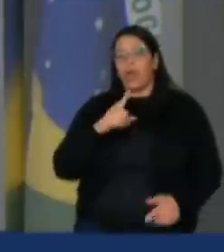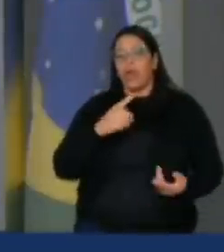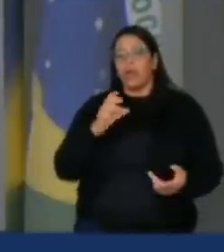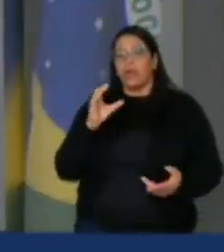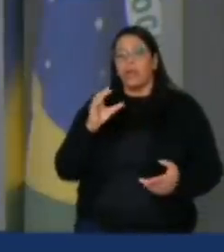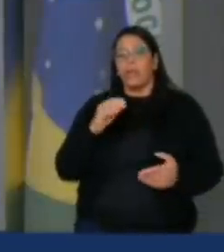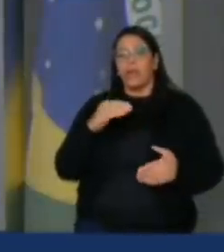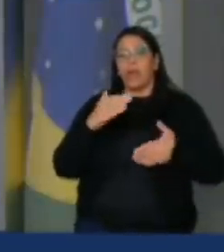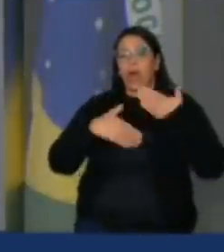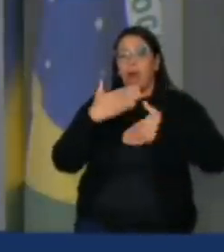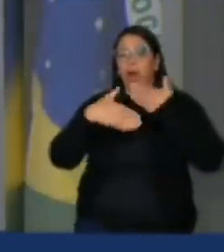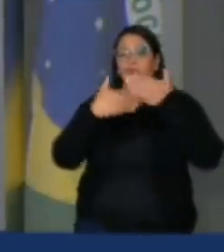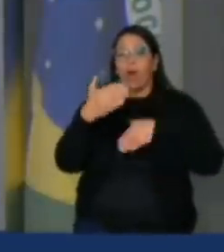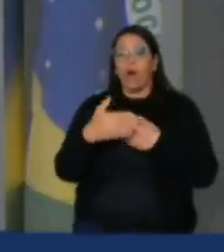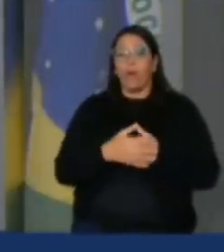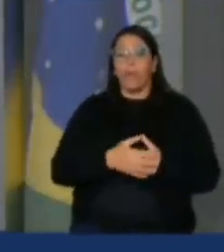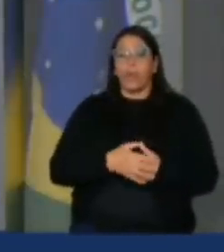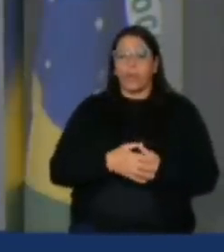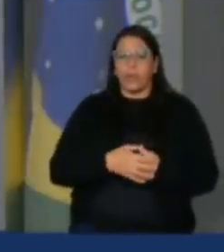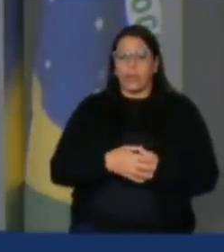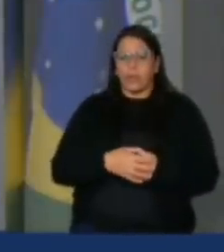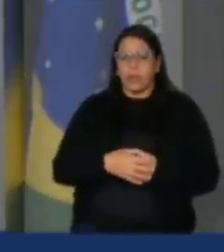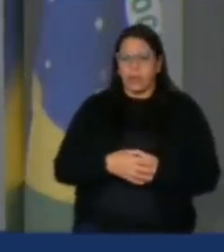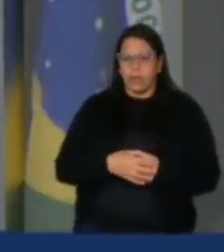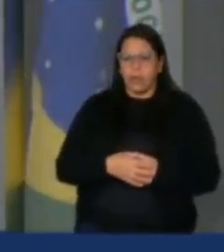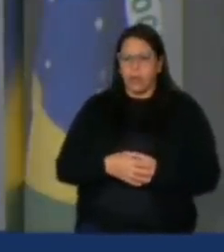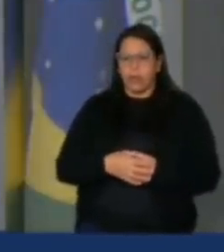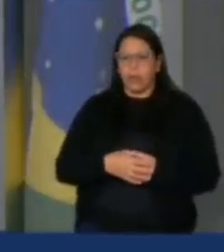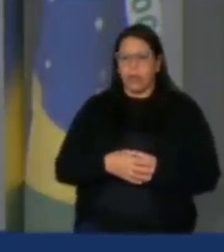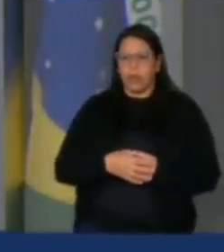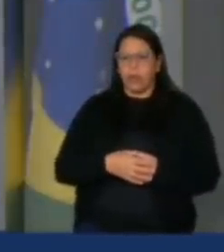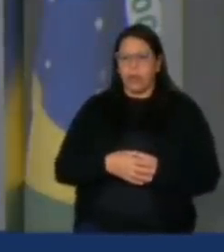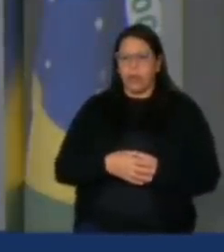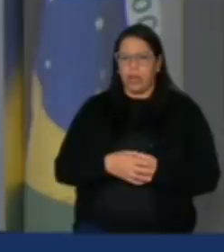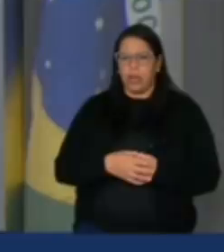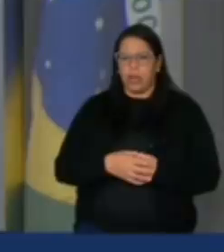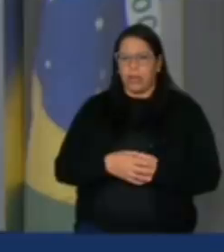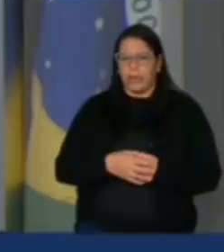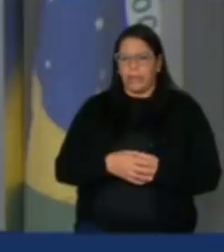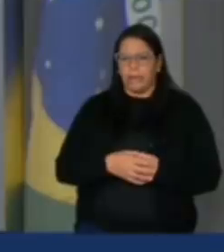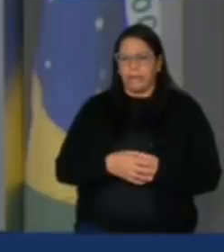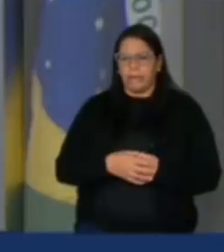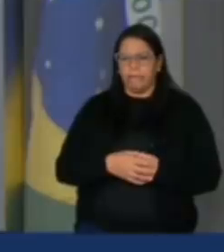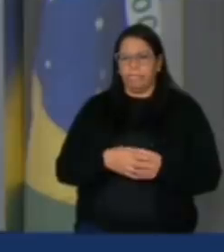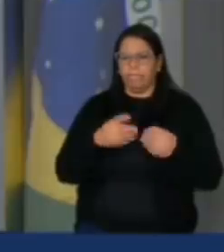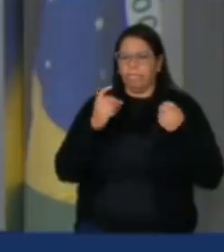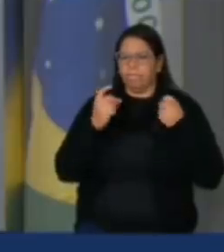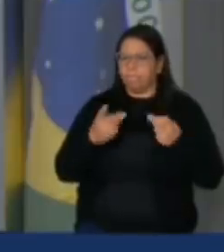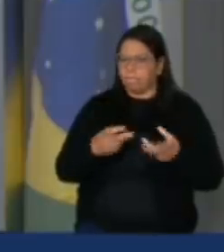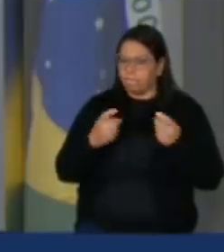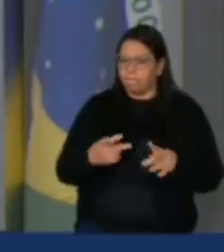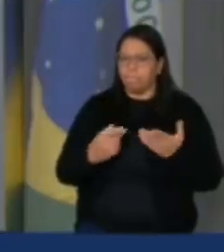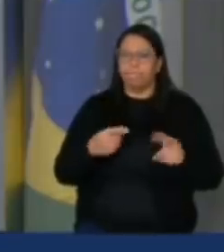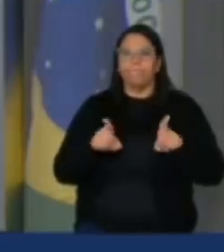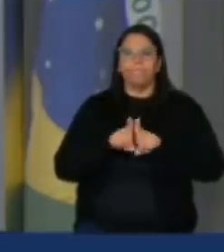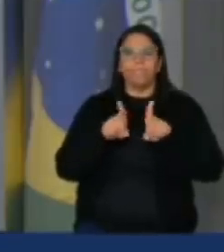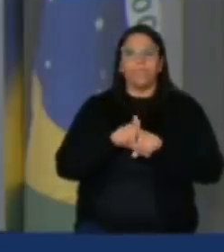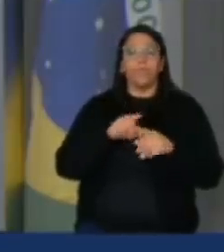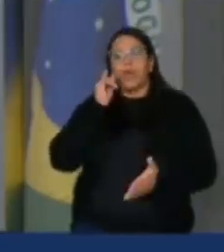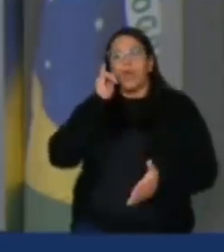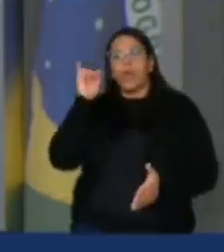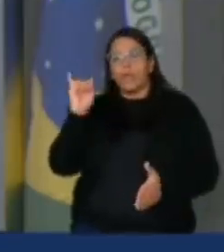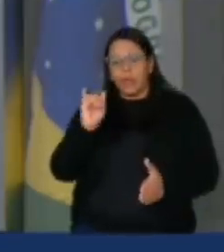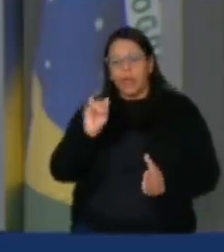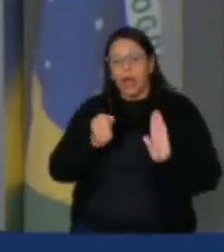as nossas verificações, as nossas vendas de créditos de carbono para o mundo.